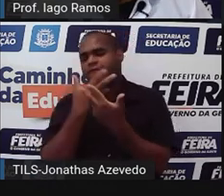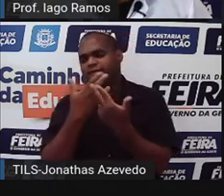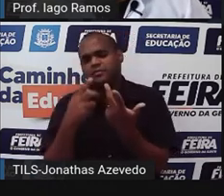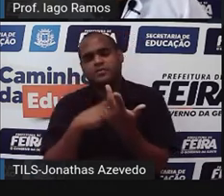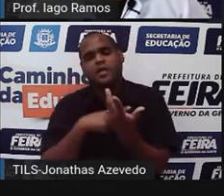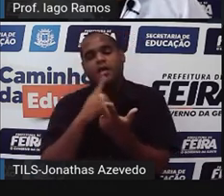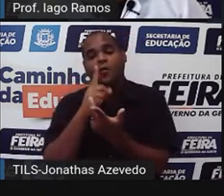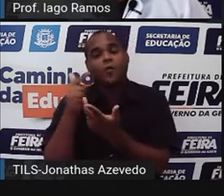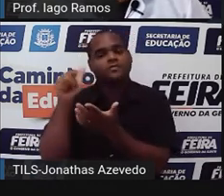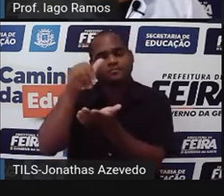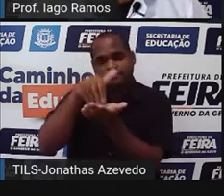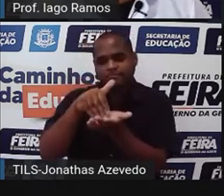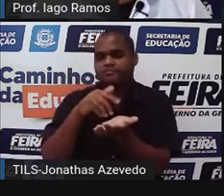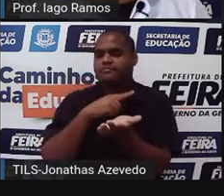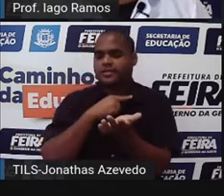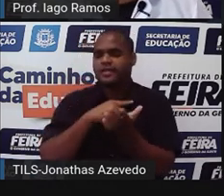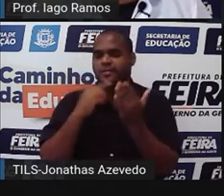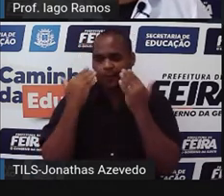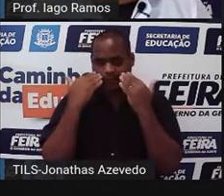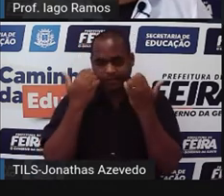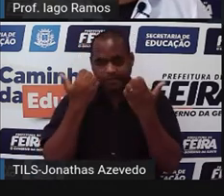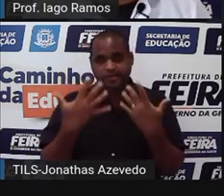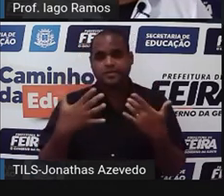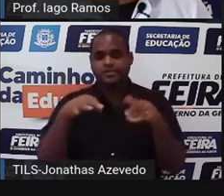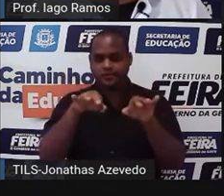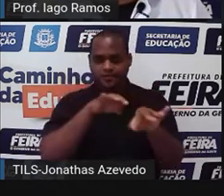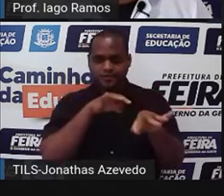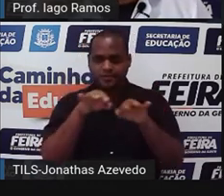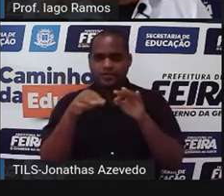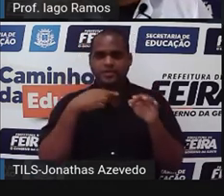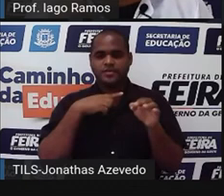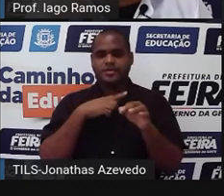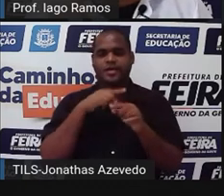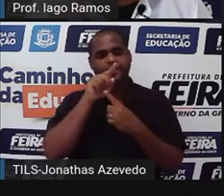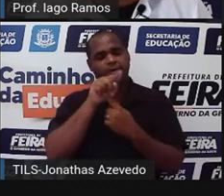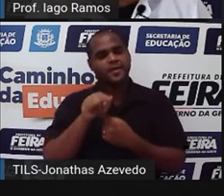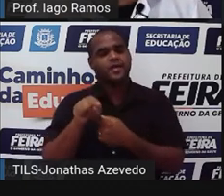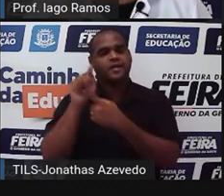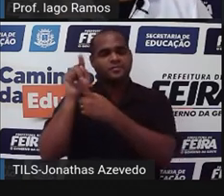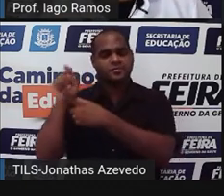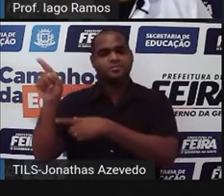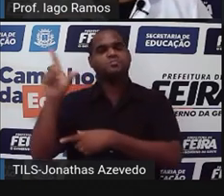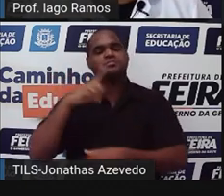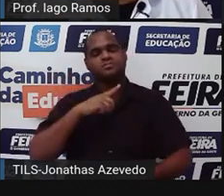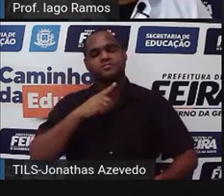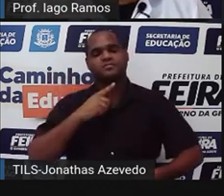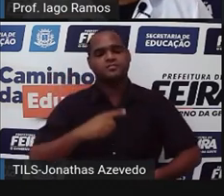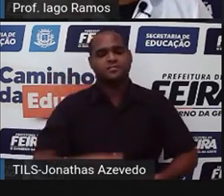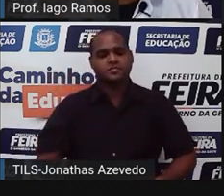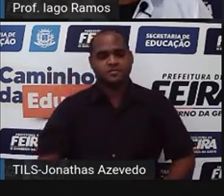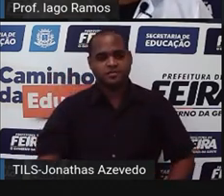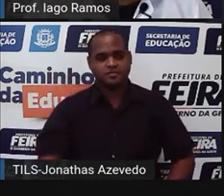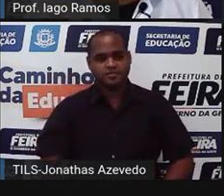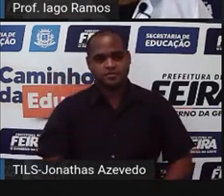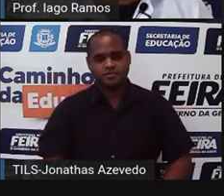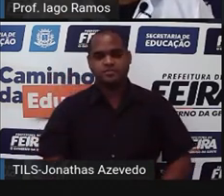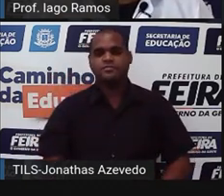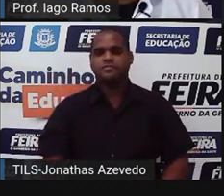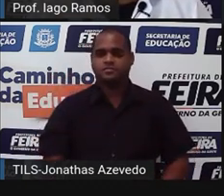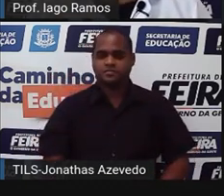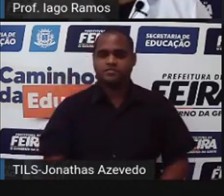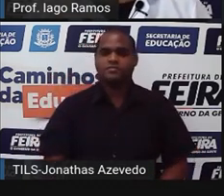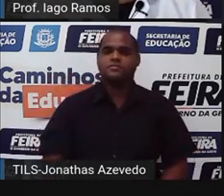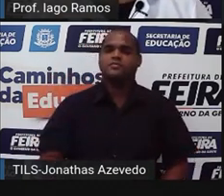última forma que eu queria mostrar pra vocês é organizar através do gráfico. Dá pra pegar essa tabela